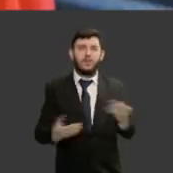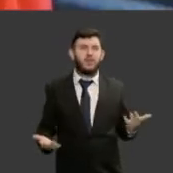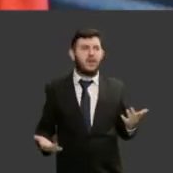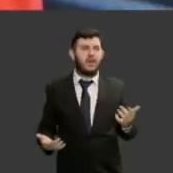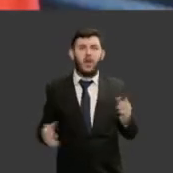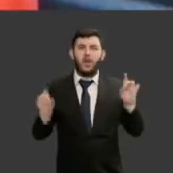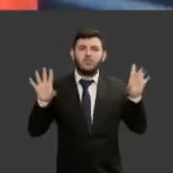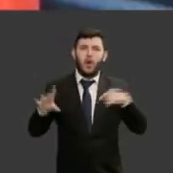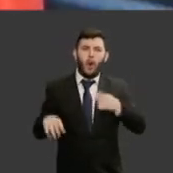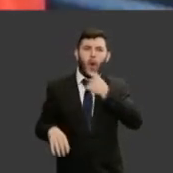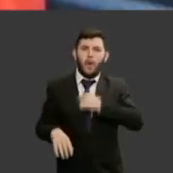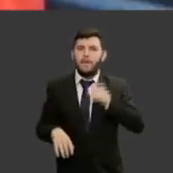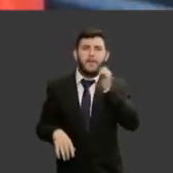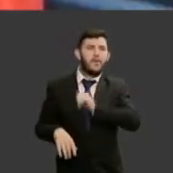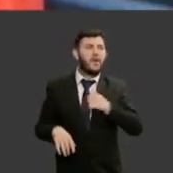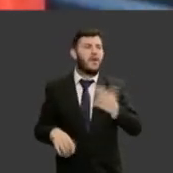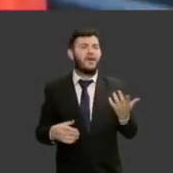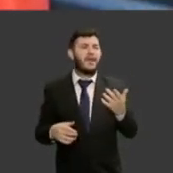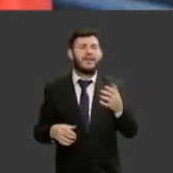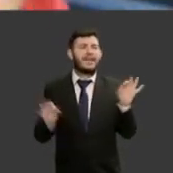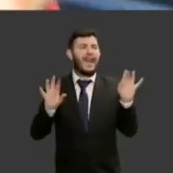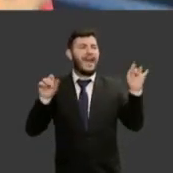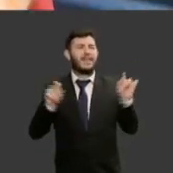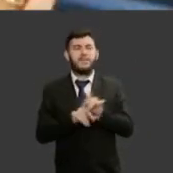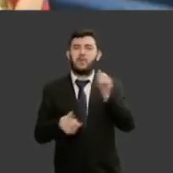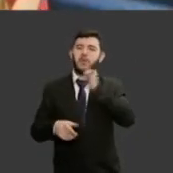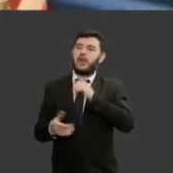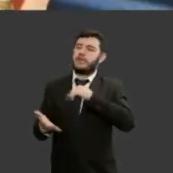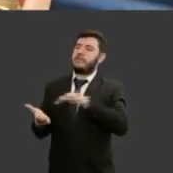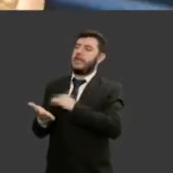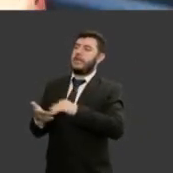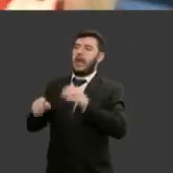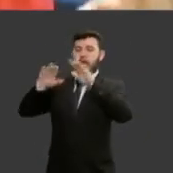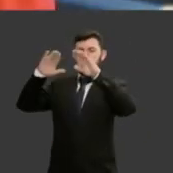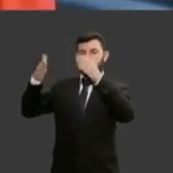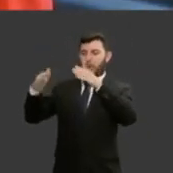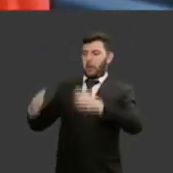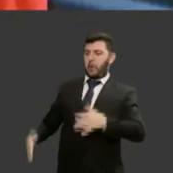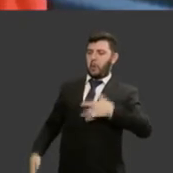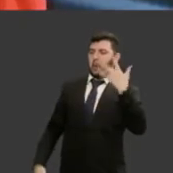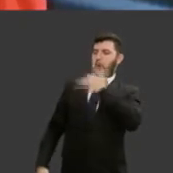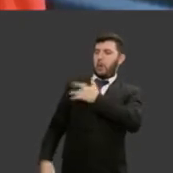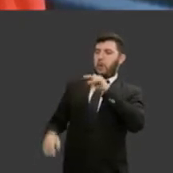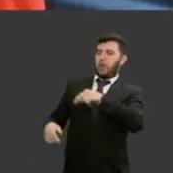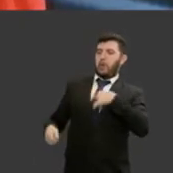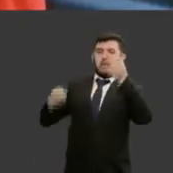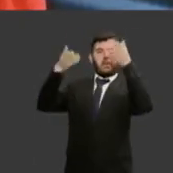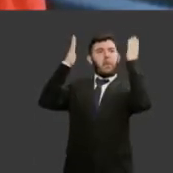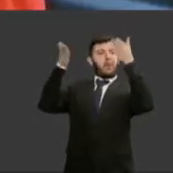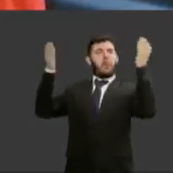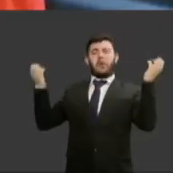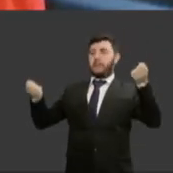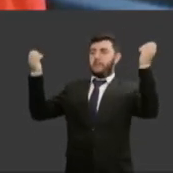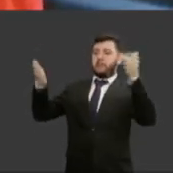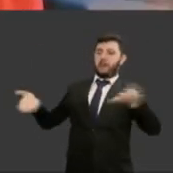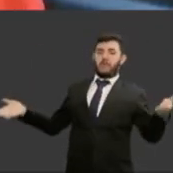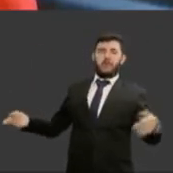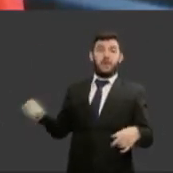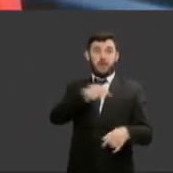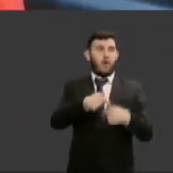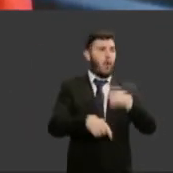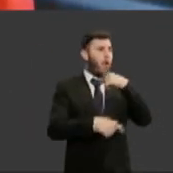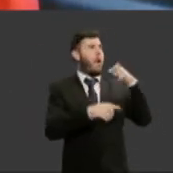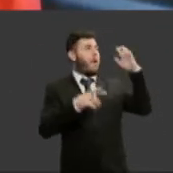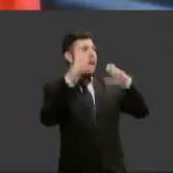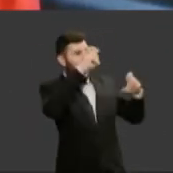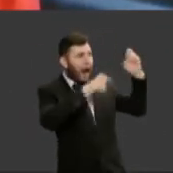apareciam como a secretária gostosona e burra infelizmente mas de